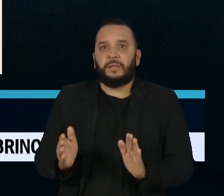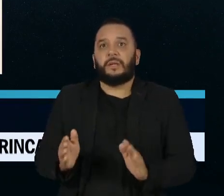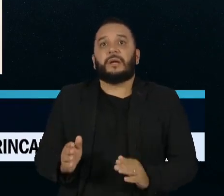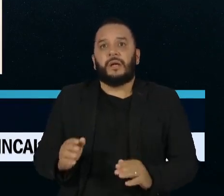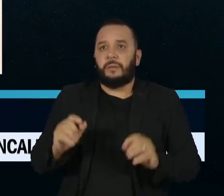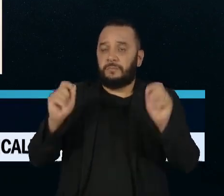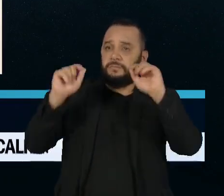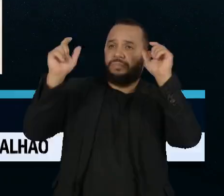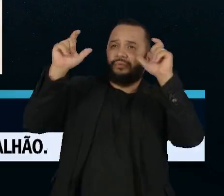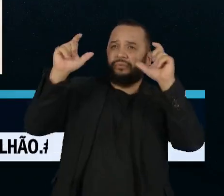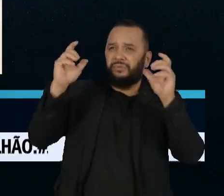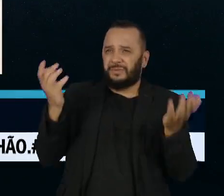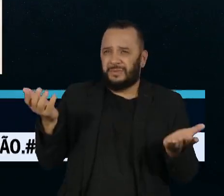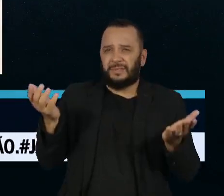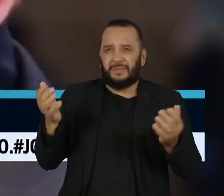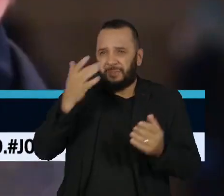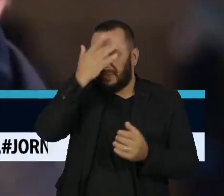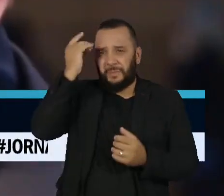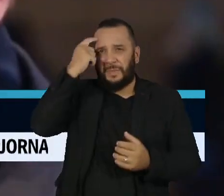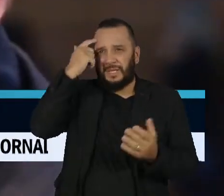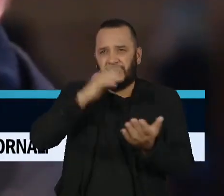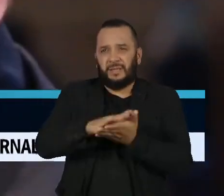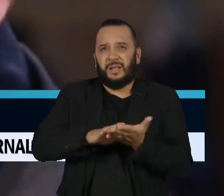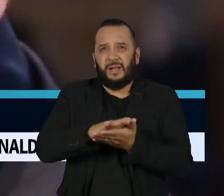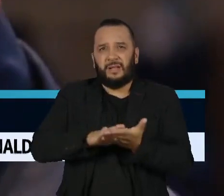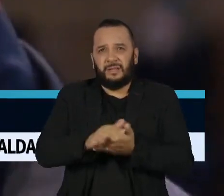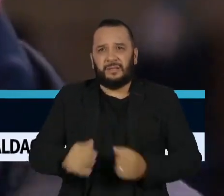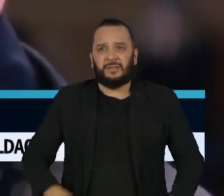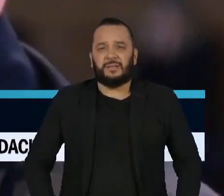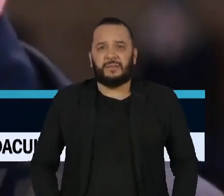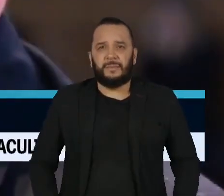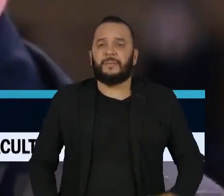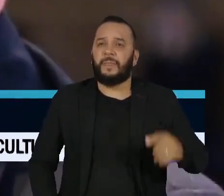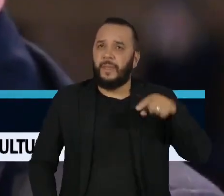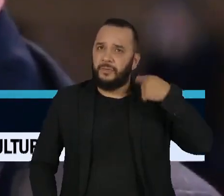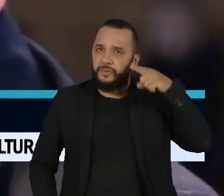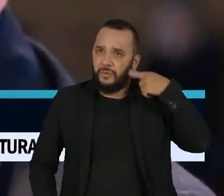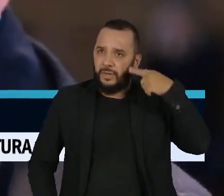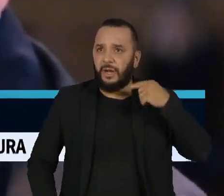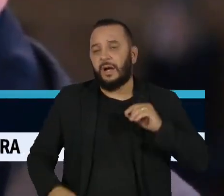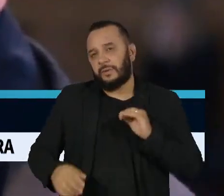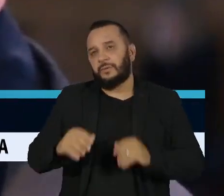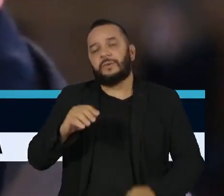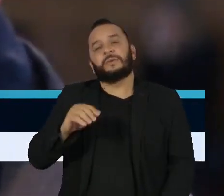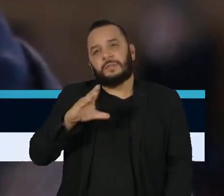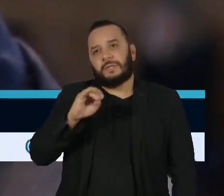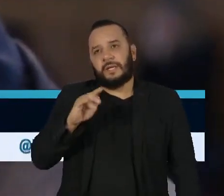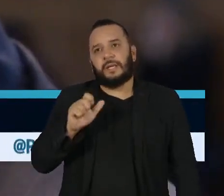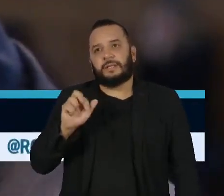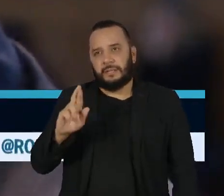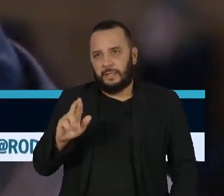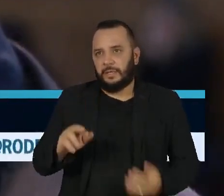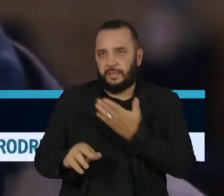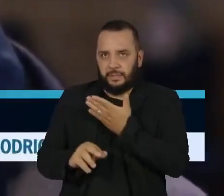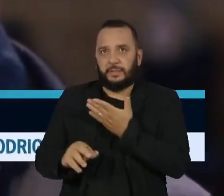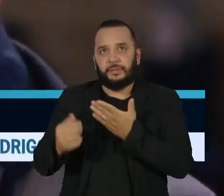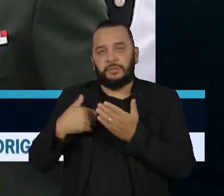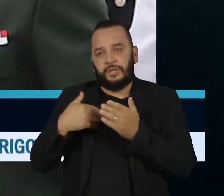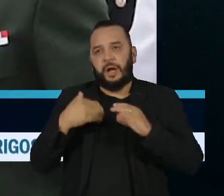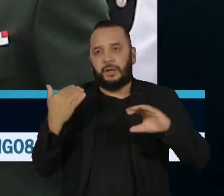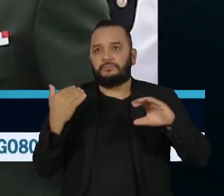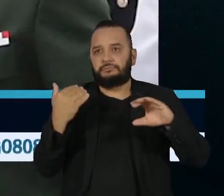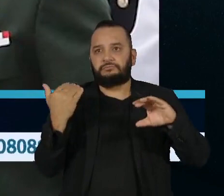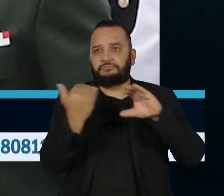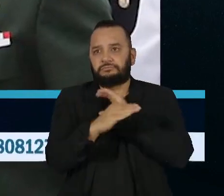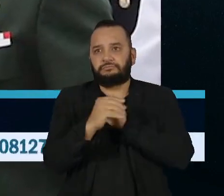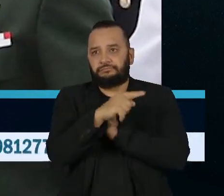impressionante como ninguém pensa. Segundo o advogado de Mauro Cid, César Bittencourt, em áudio enviado ao portal G1,